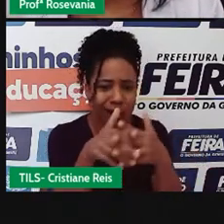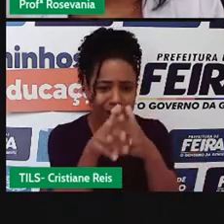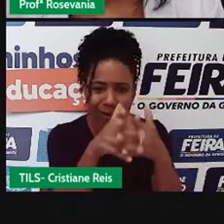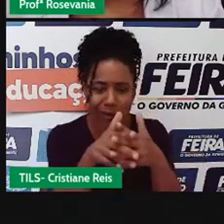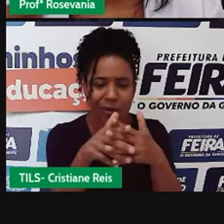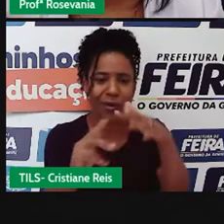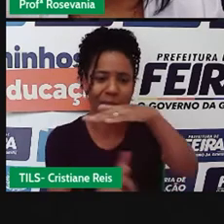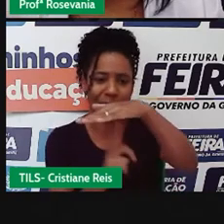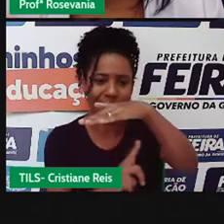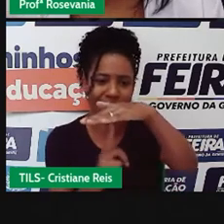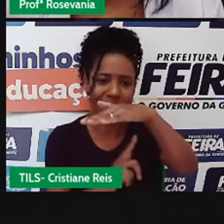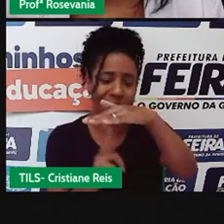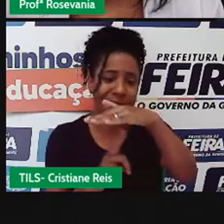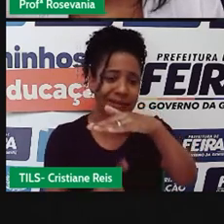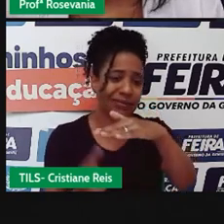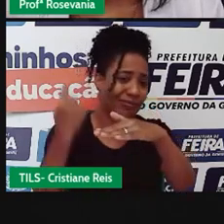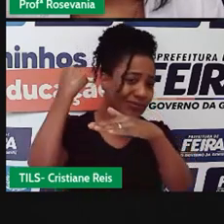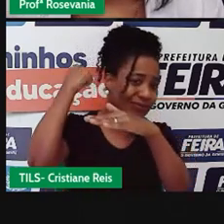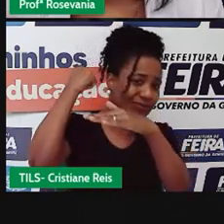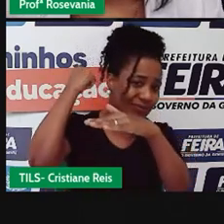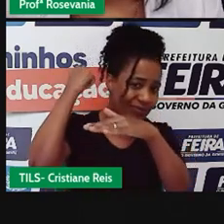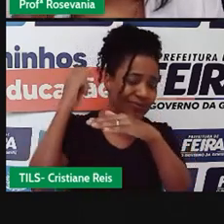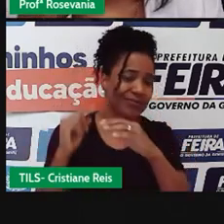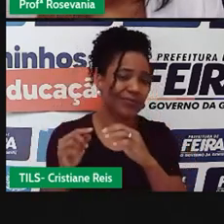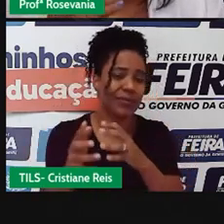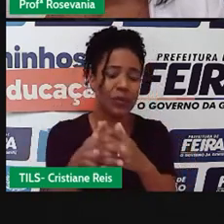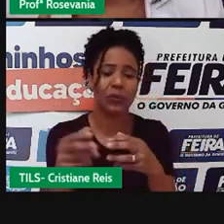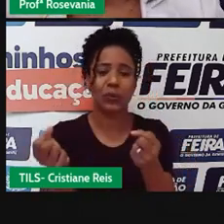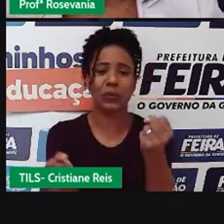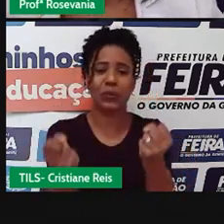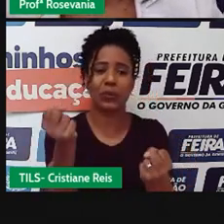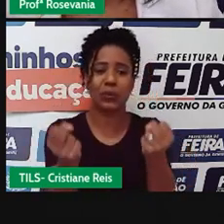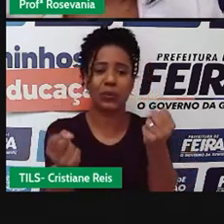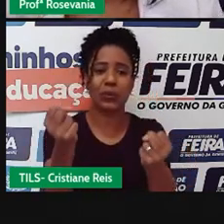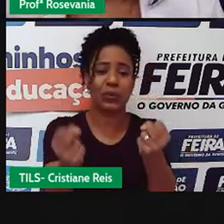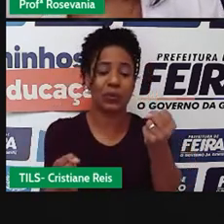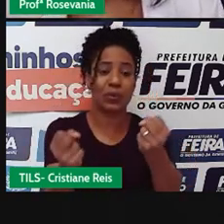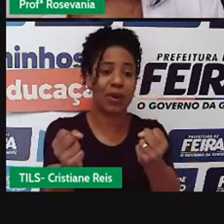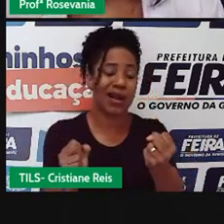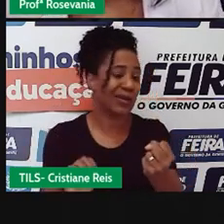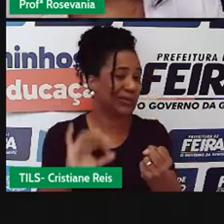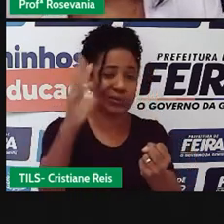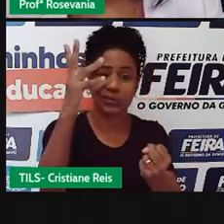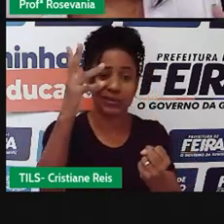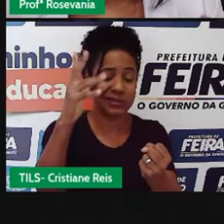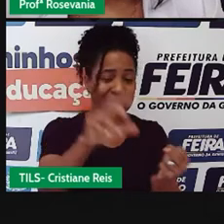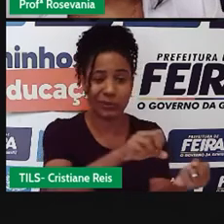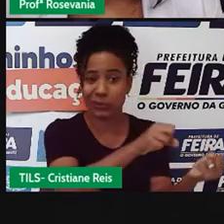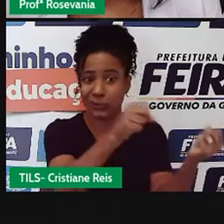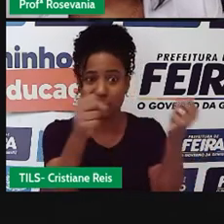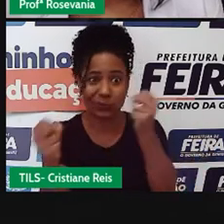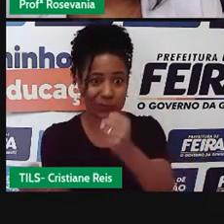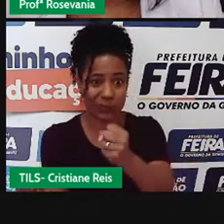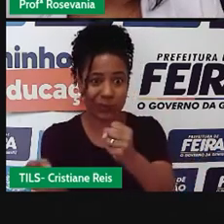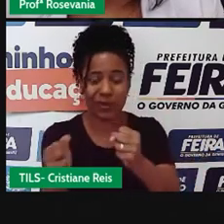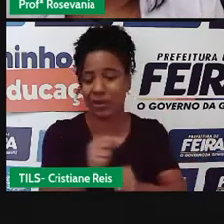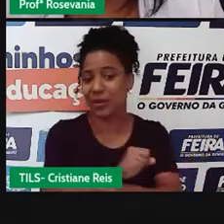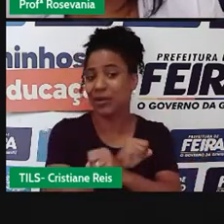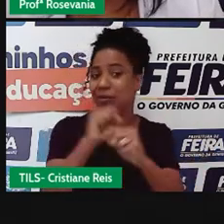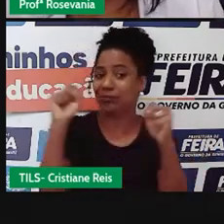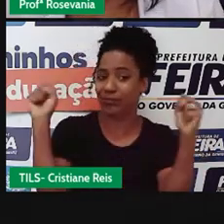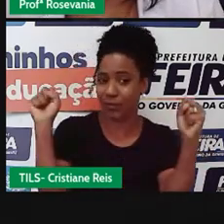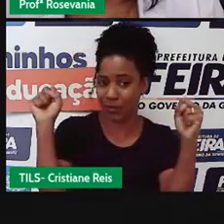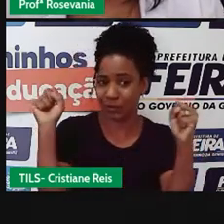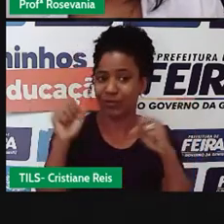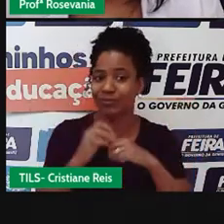de gás, e as proporções, elas ficam grandes, e pelos dutos, não, a gente nem percebe que ele tá indo, mas ele tá indo lá,